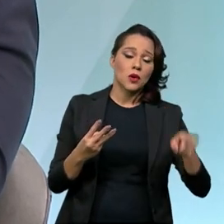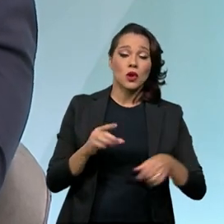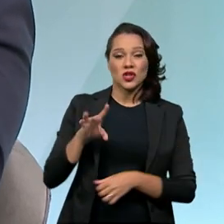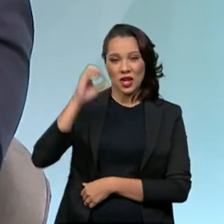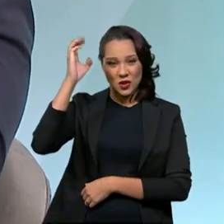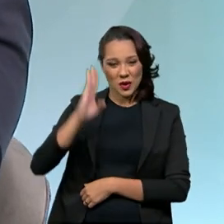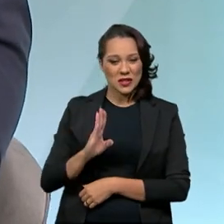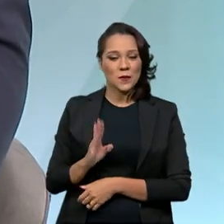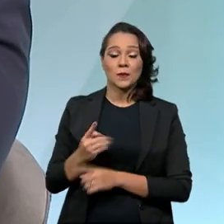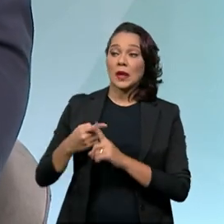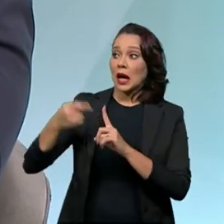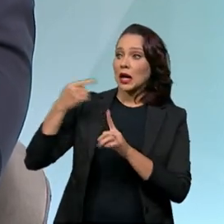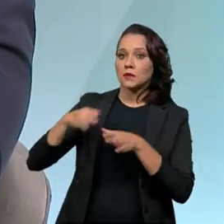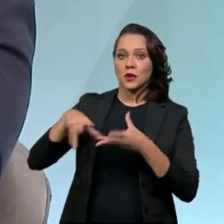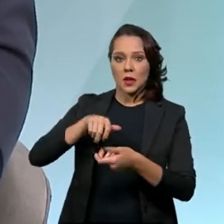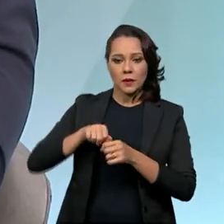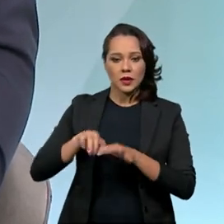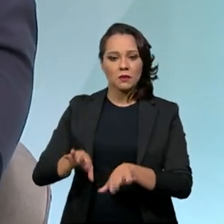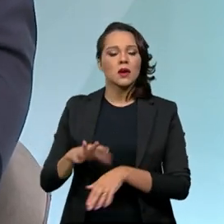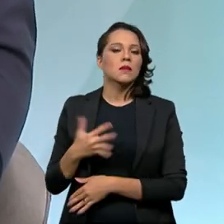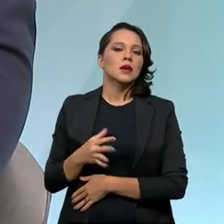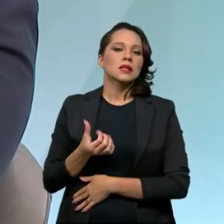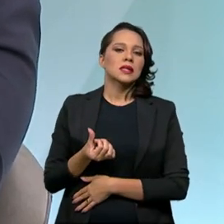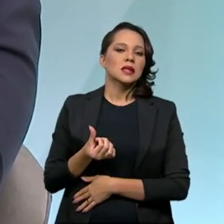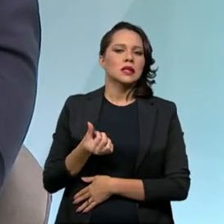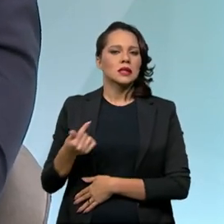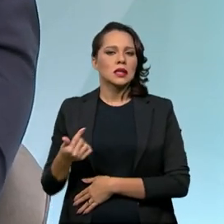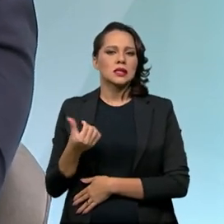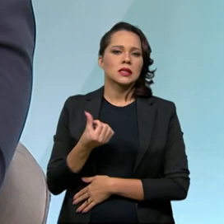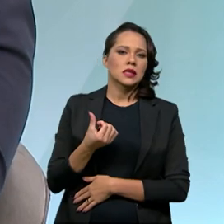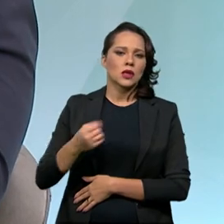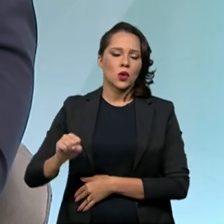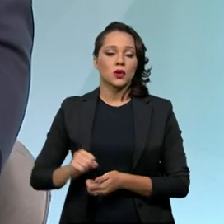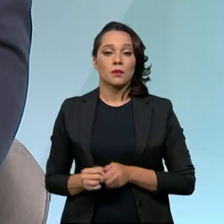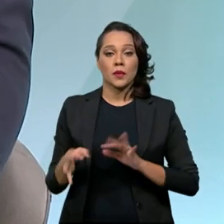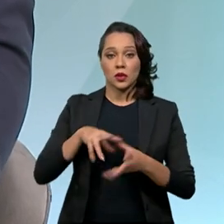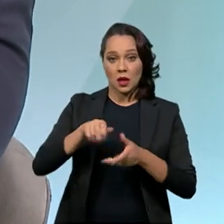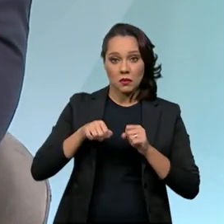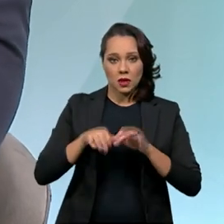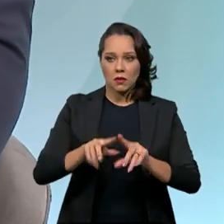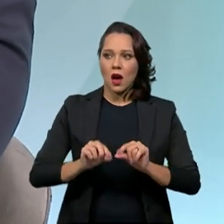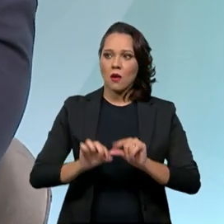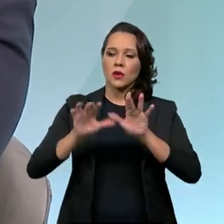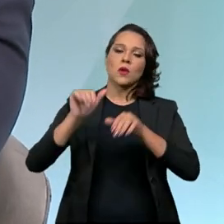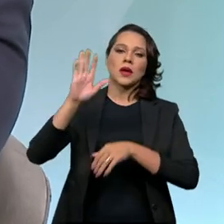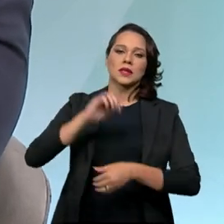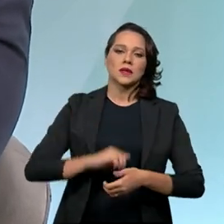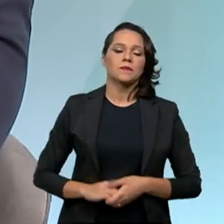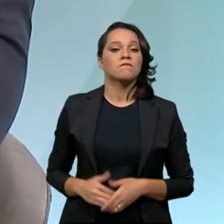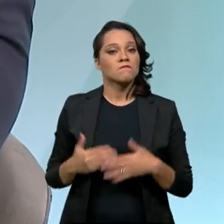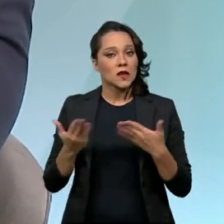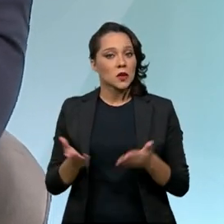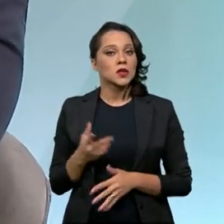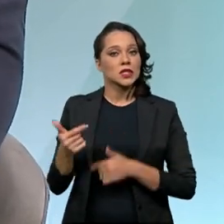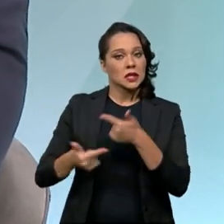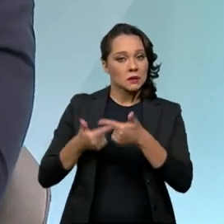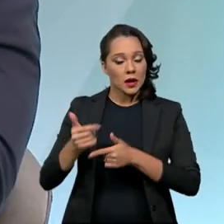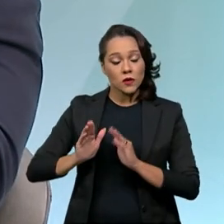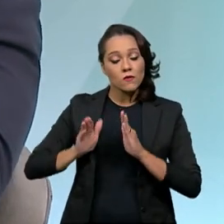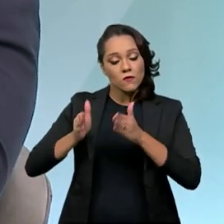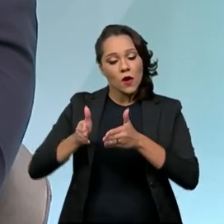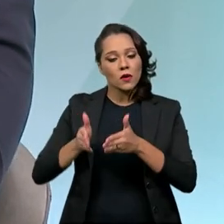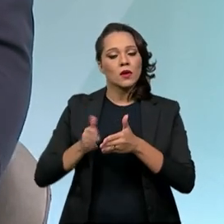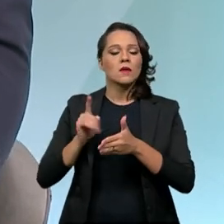Brasil, ela, antes da pandemia, era de cerca de 67, 68. E durante a pandemia, ela aumentou bastante. Então, nós estamos trabalhando muito